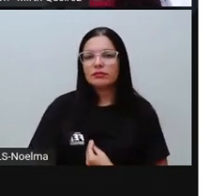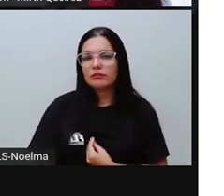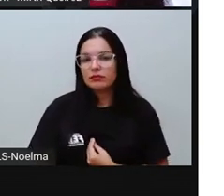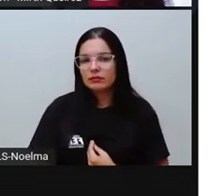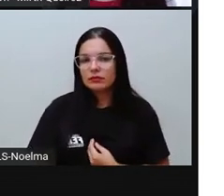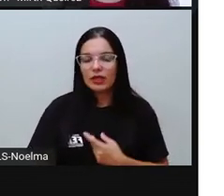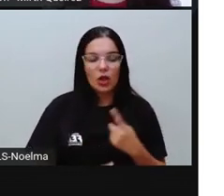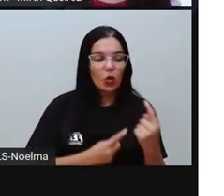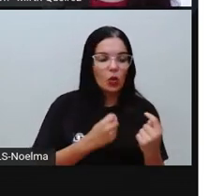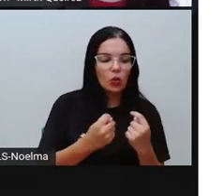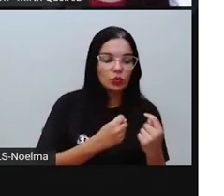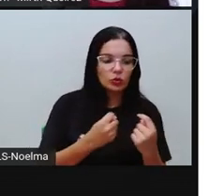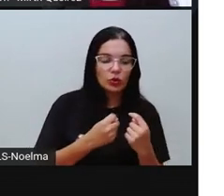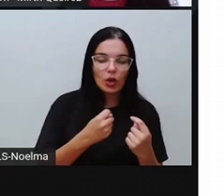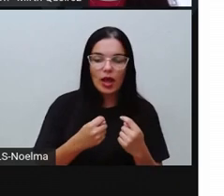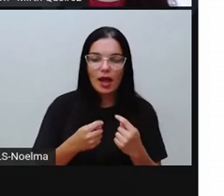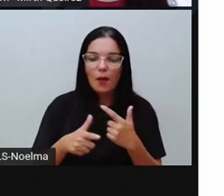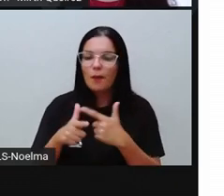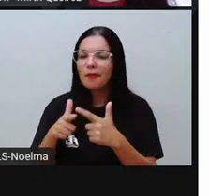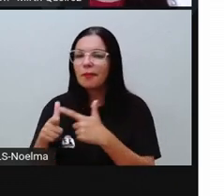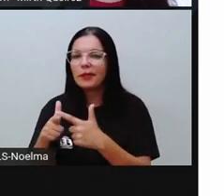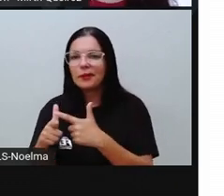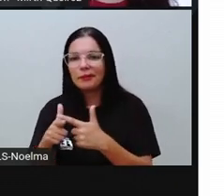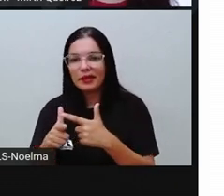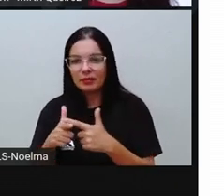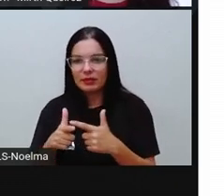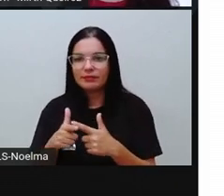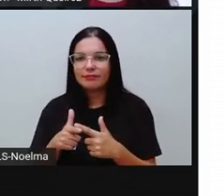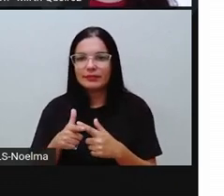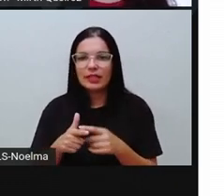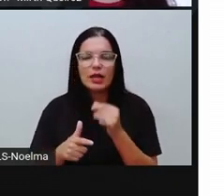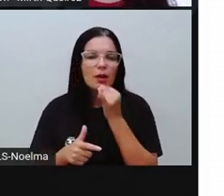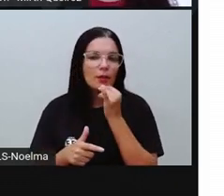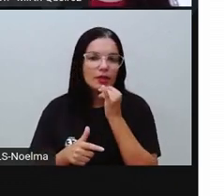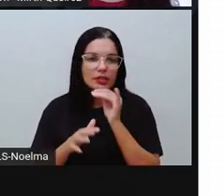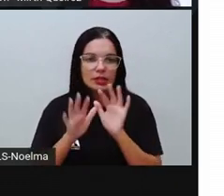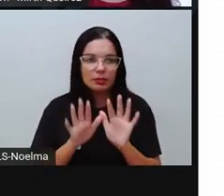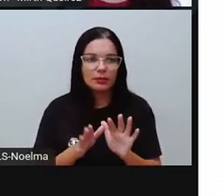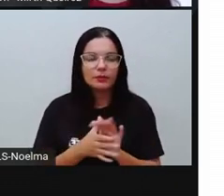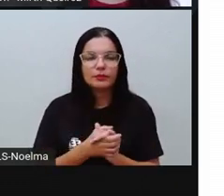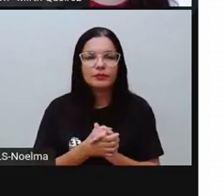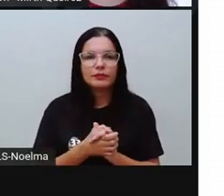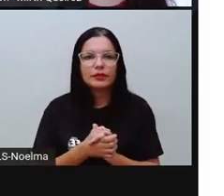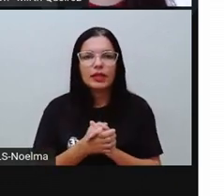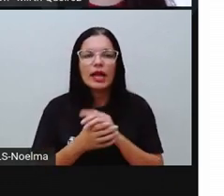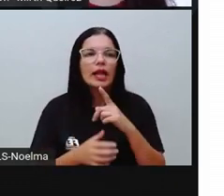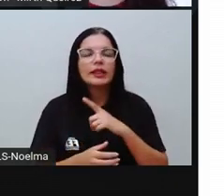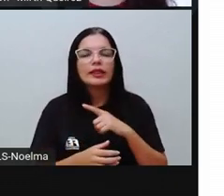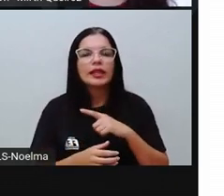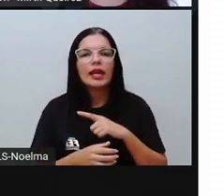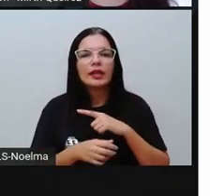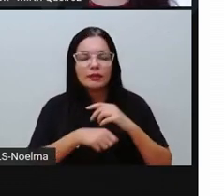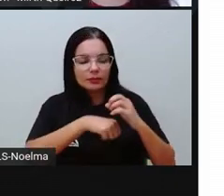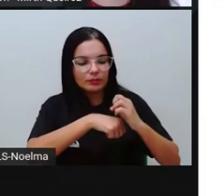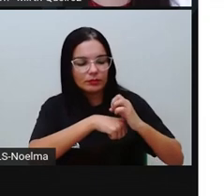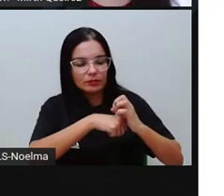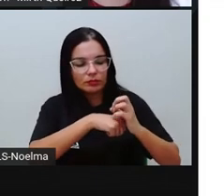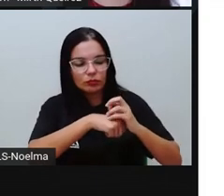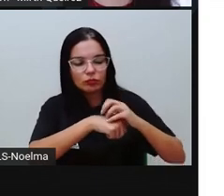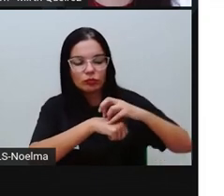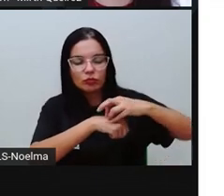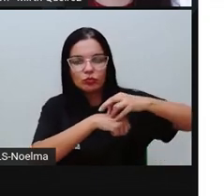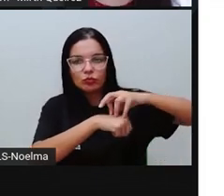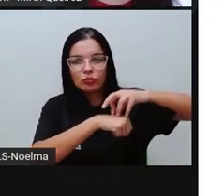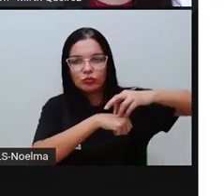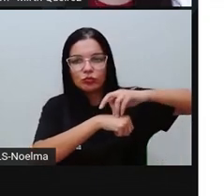para controlar uma praga, certo? A gente pode utilizar, por exemplo, a joaninha. Ela pode ser utilizada